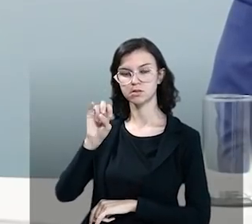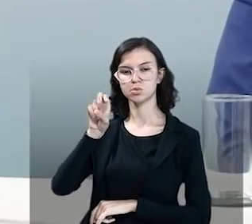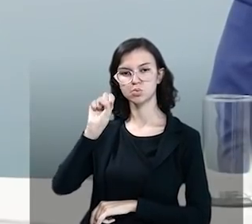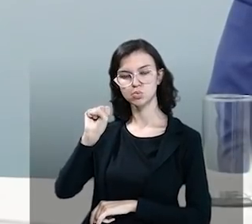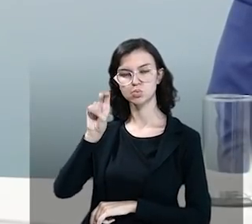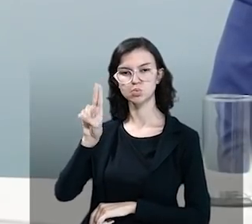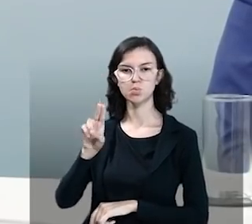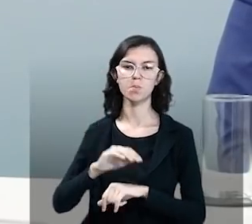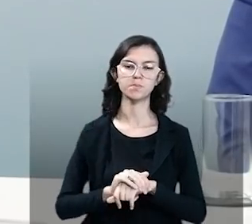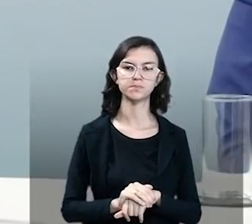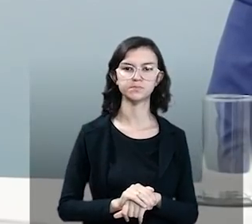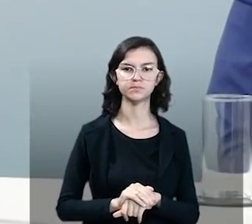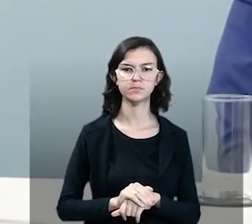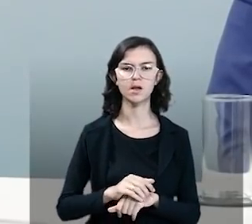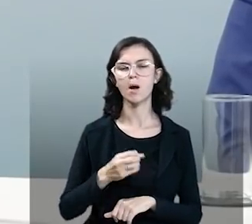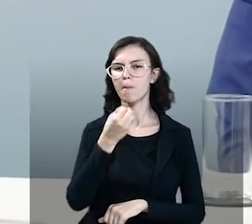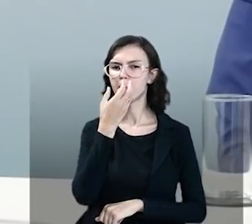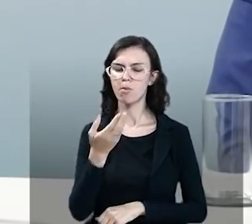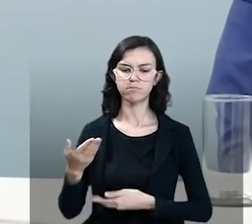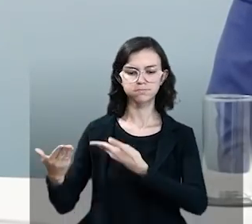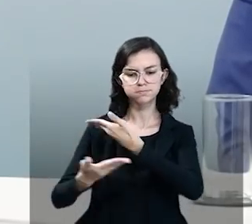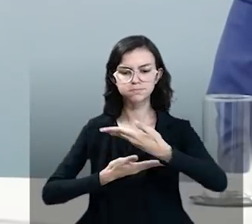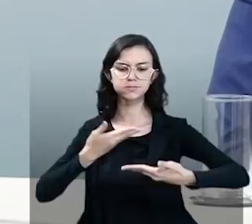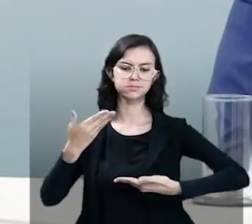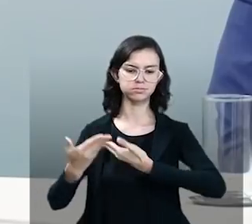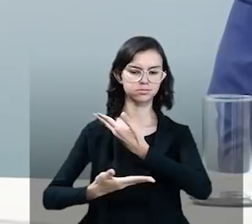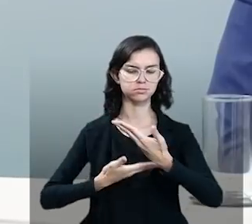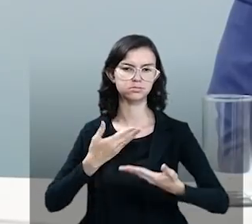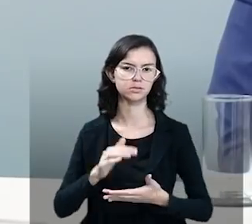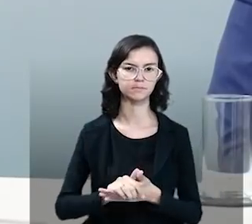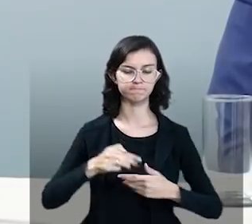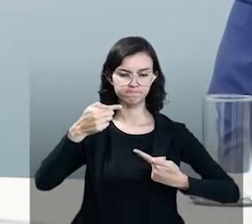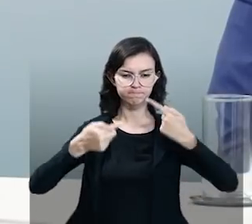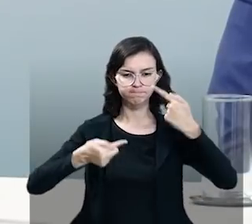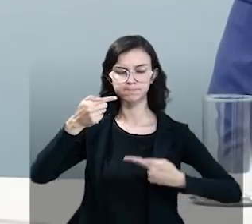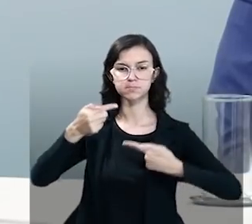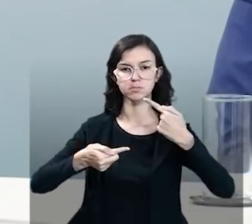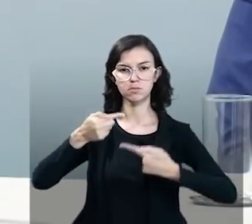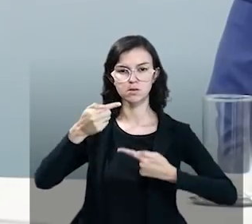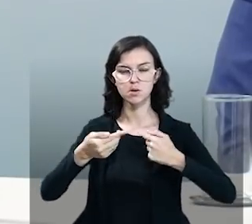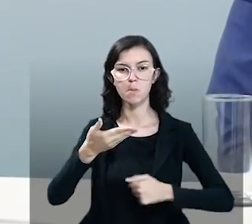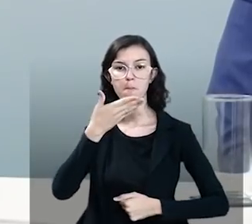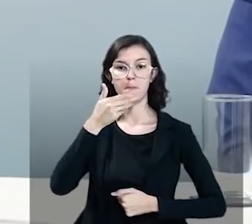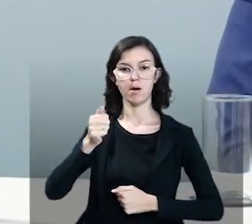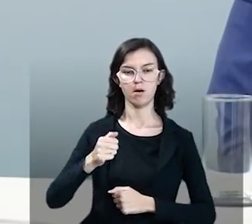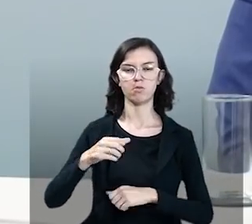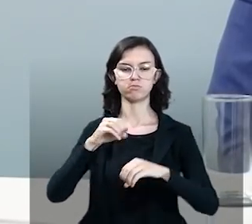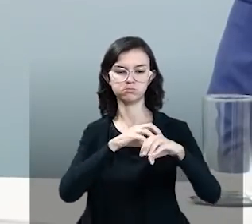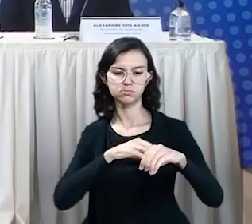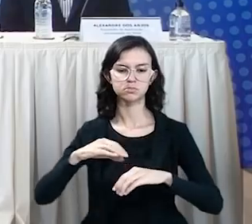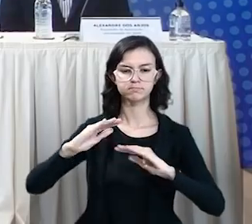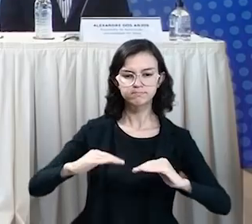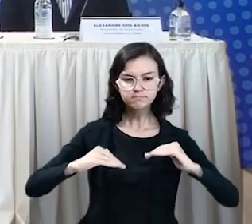É sempre muito bom tê-los conosco nas discussões para a evolução do ensino superior como um todo.